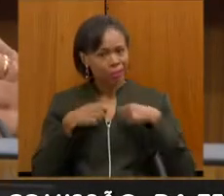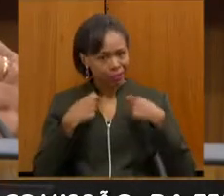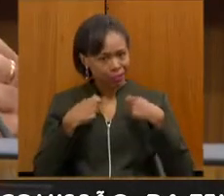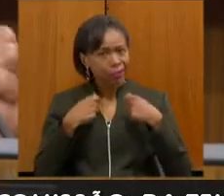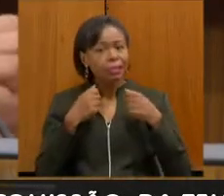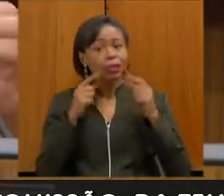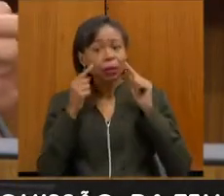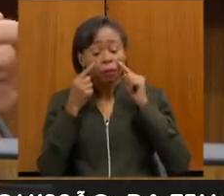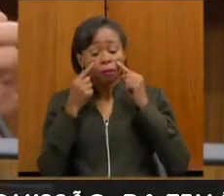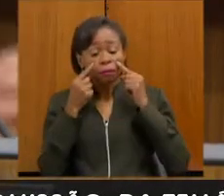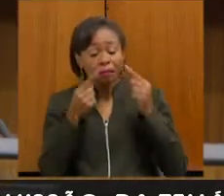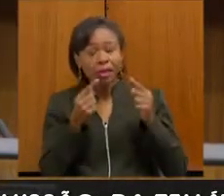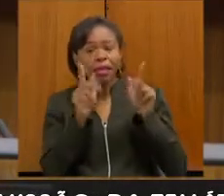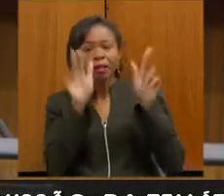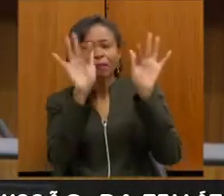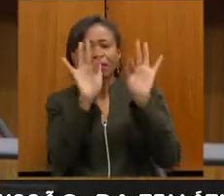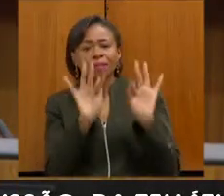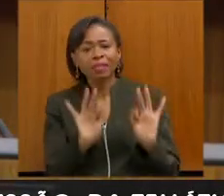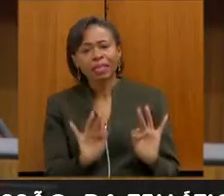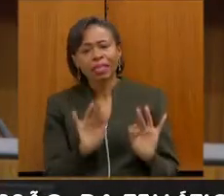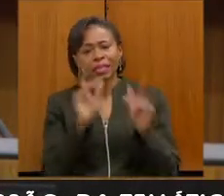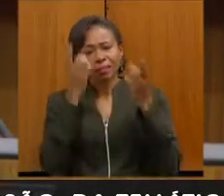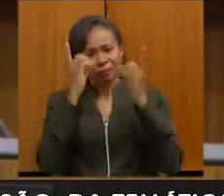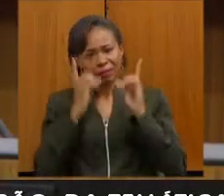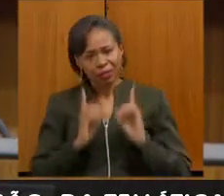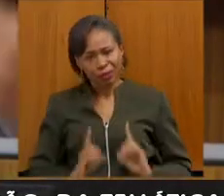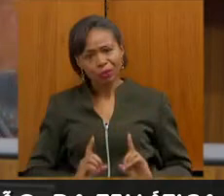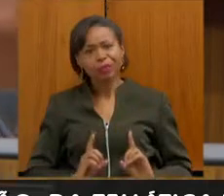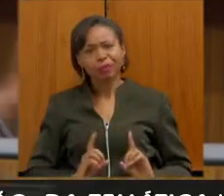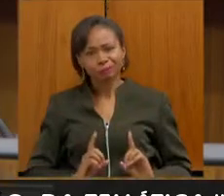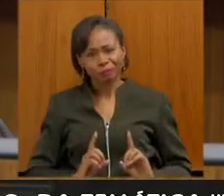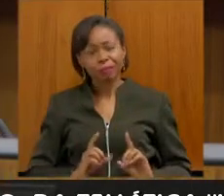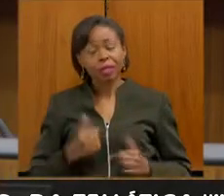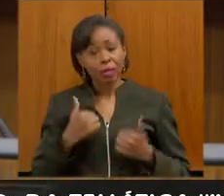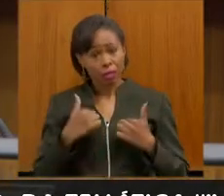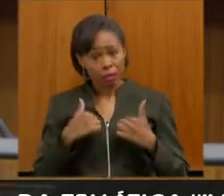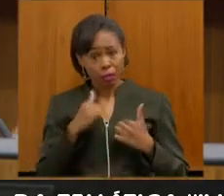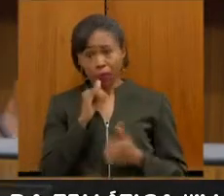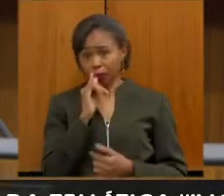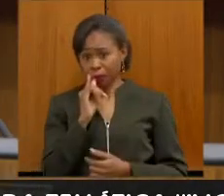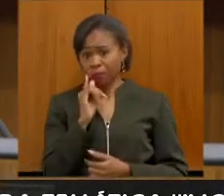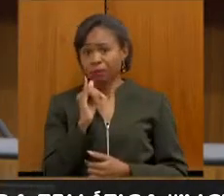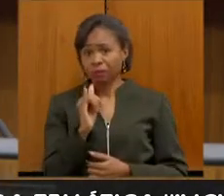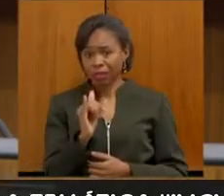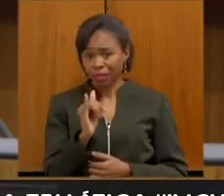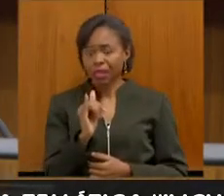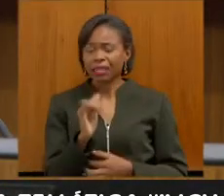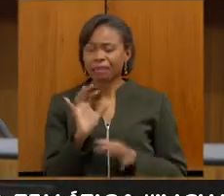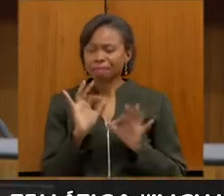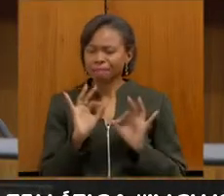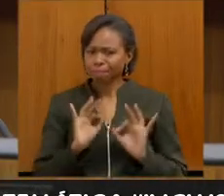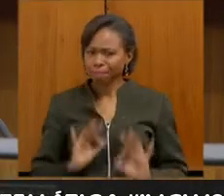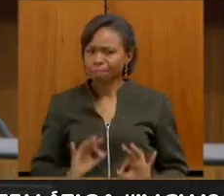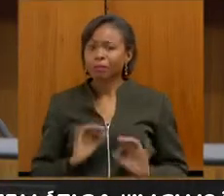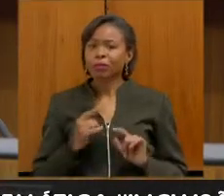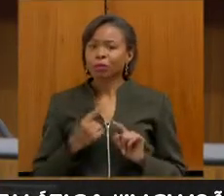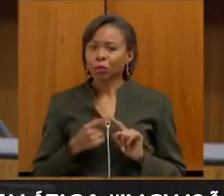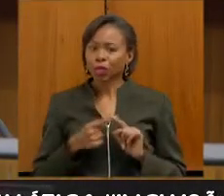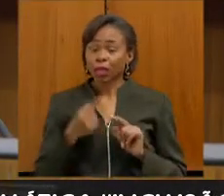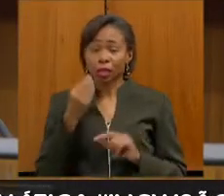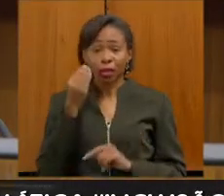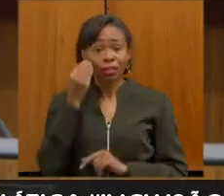pessoas deficientes. Então, eu posso falar isso com muita segurança, porque é o que eu